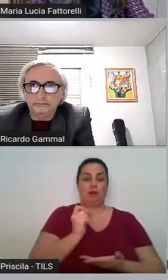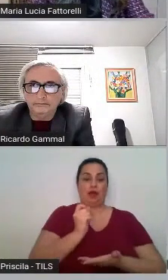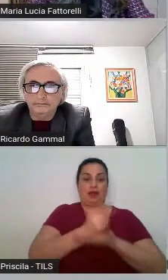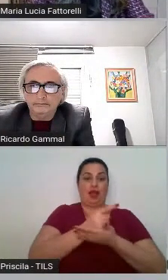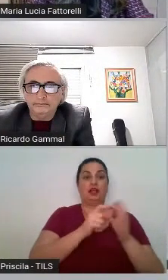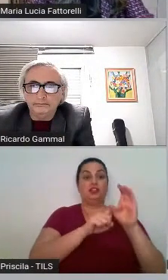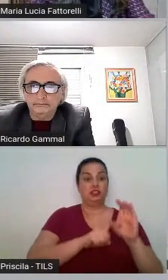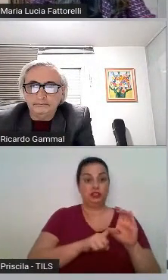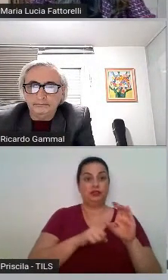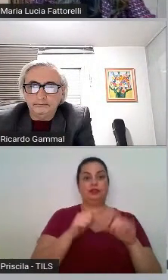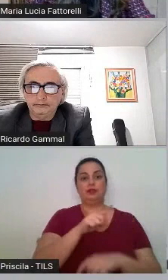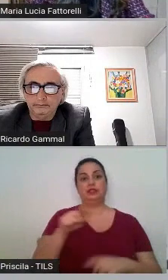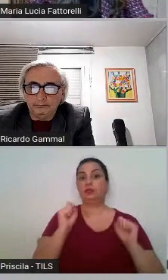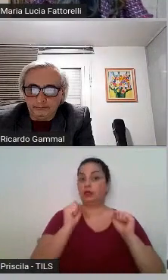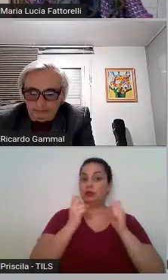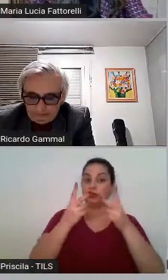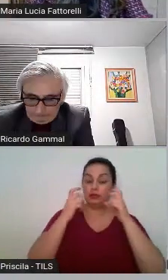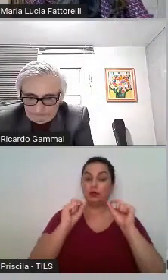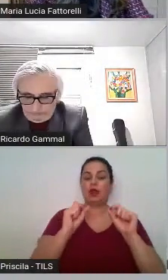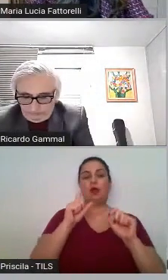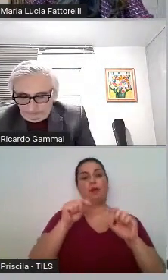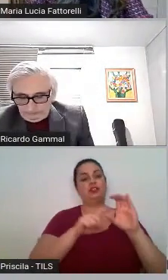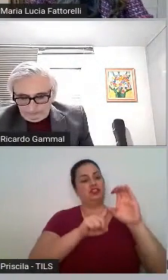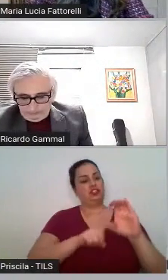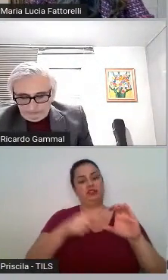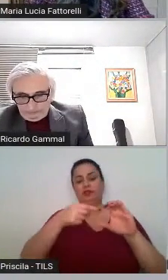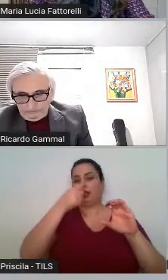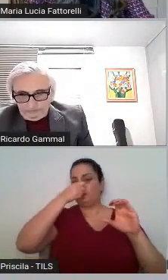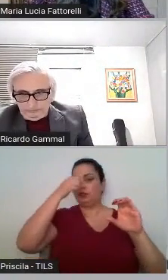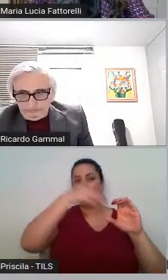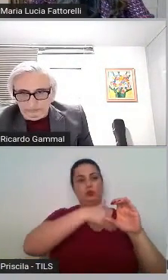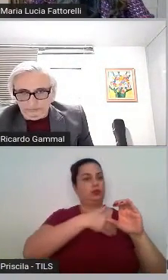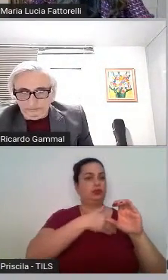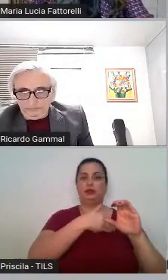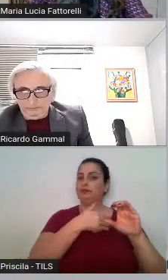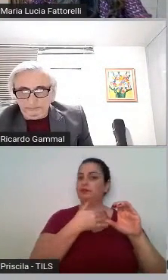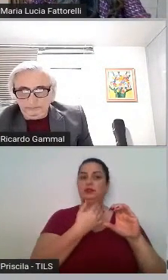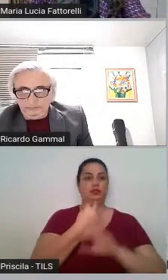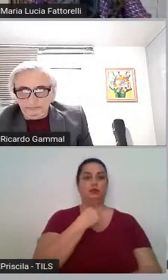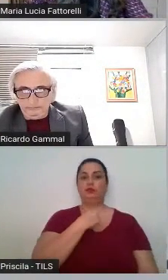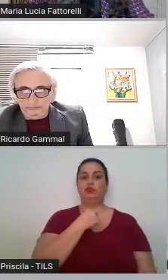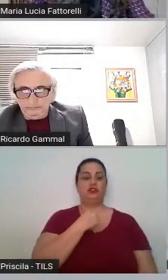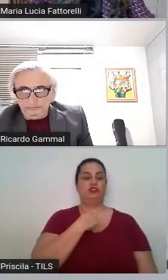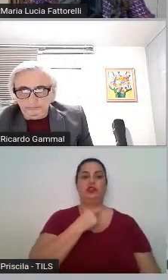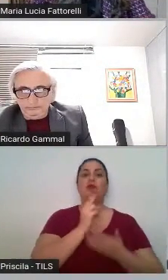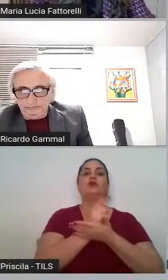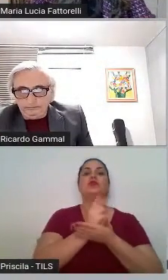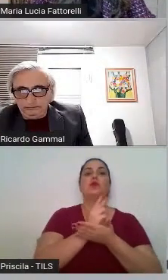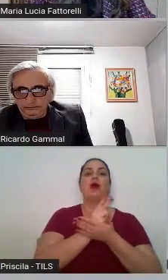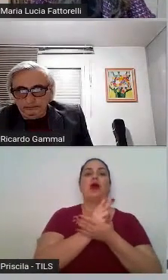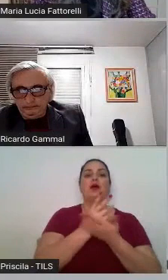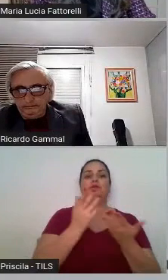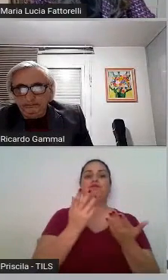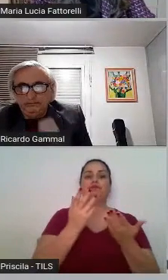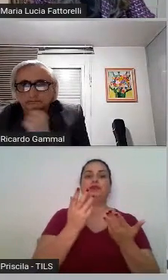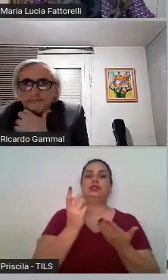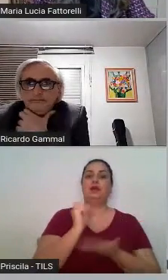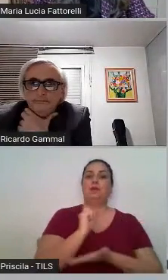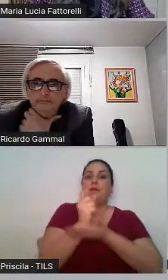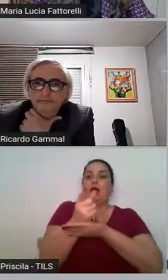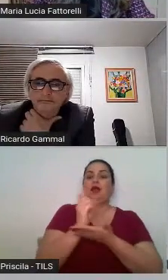absurda, que jamais deveríamos estar pagando para a União, e ainda com juros